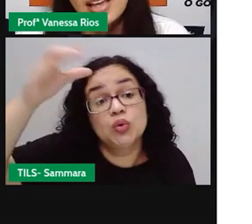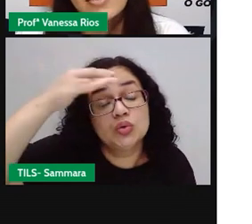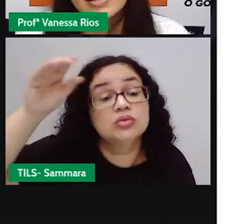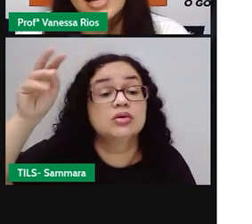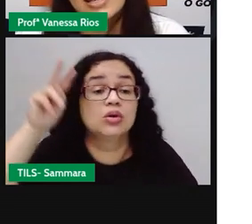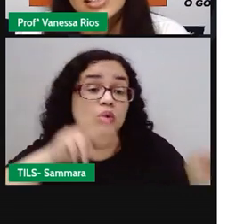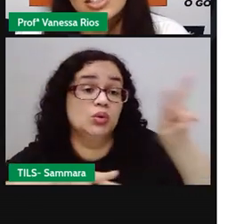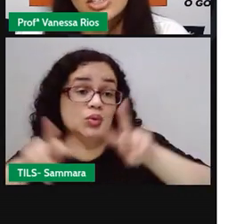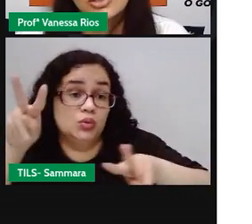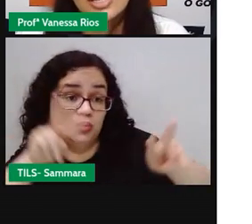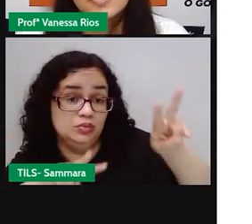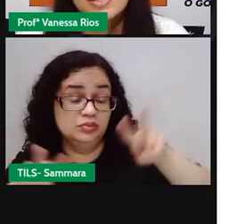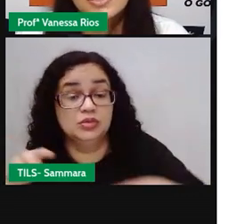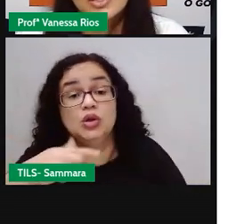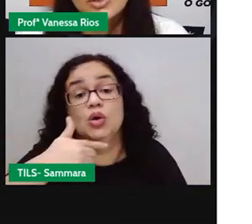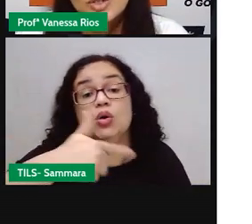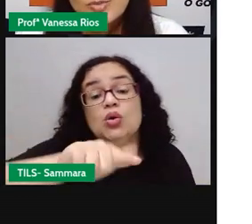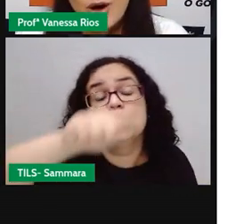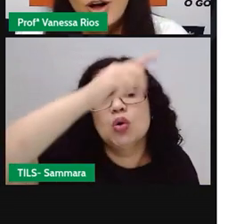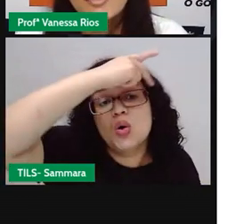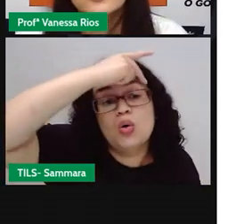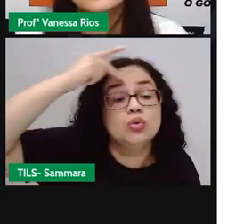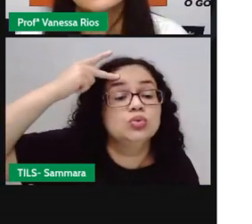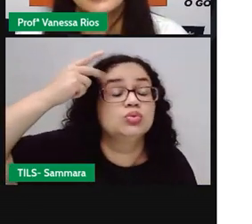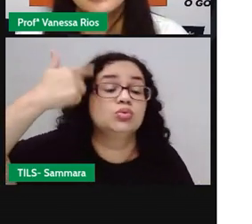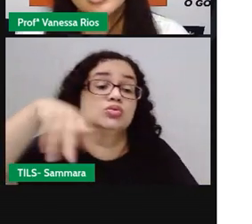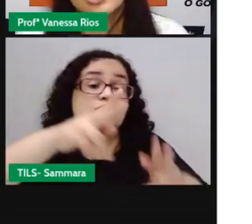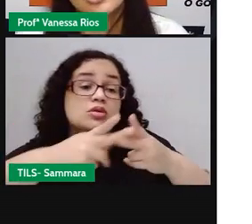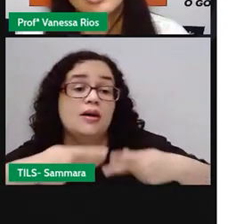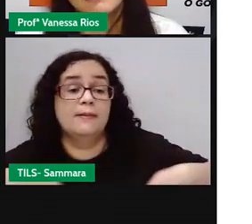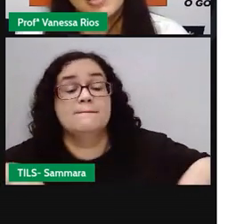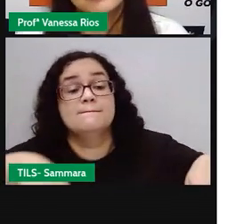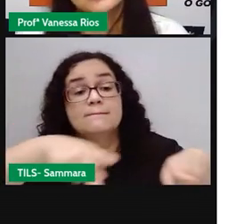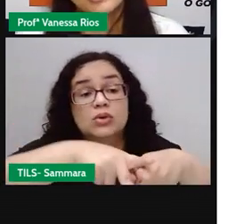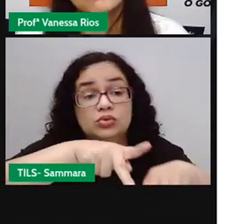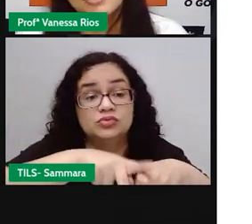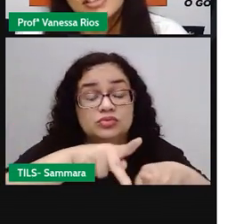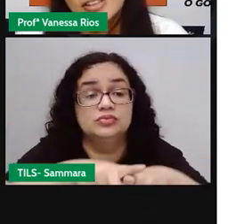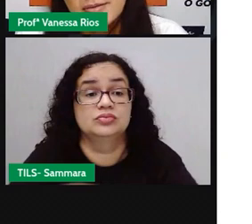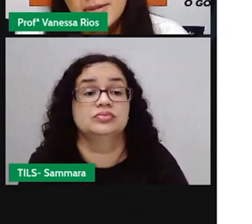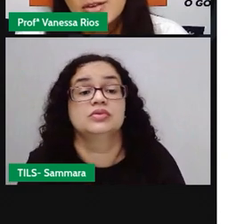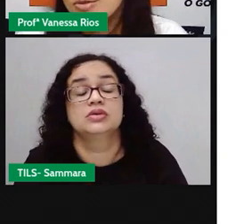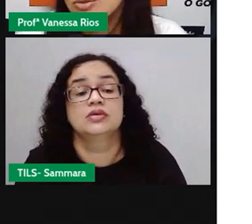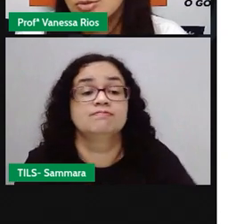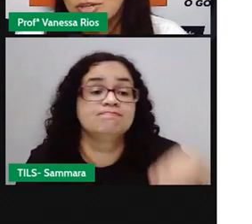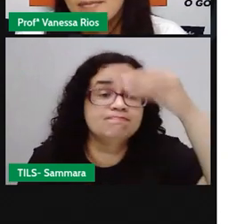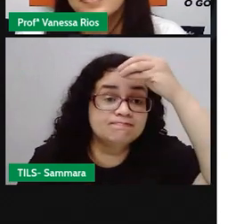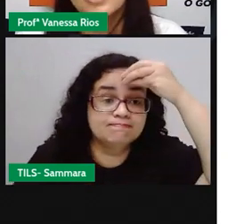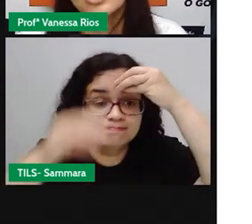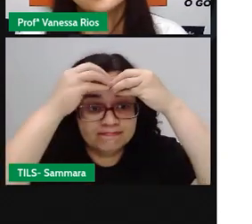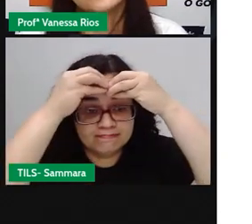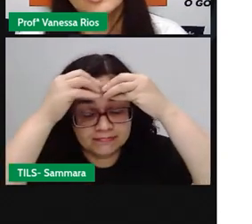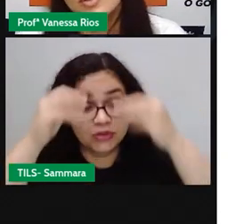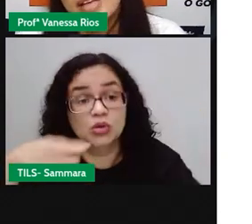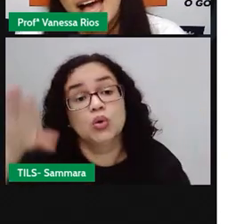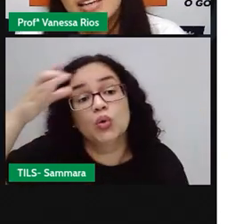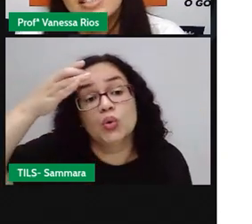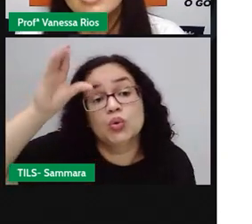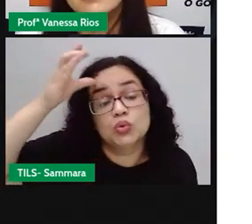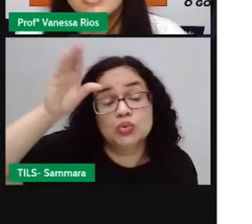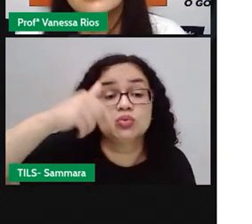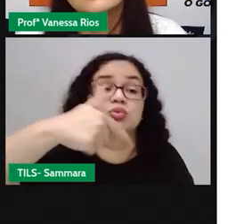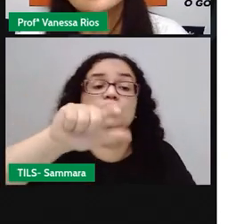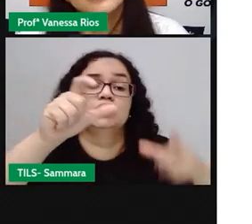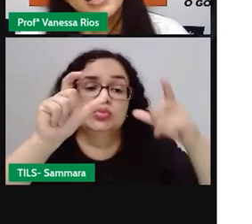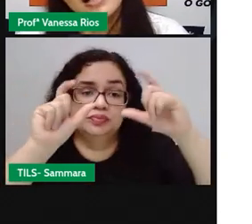observa, né? De outros povos, né? A gente vai absorvendo também cultura de outros lugares,